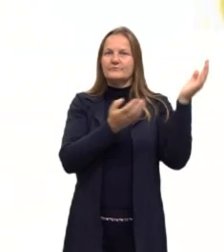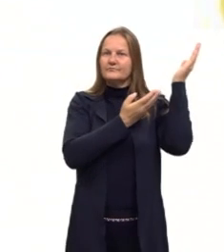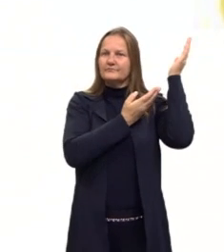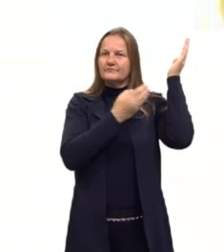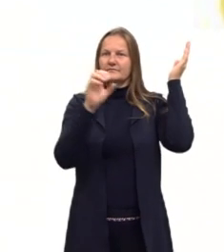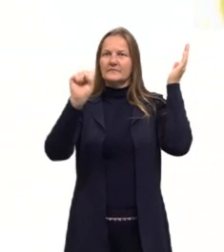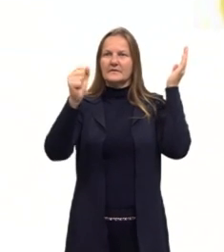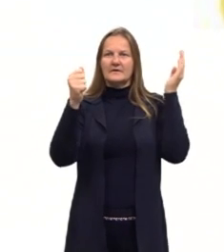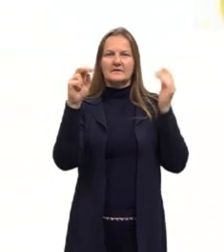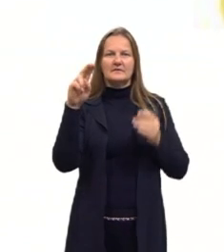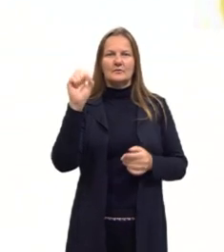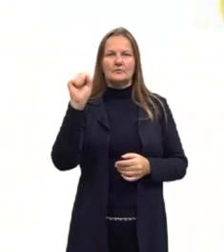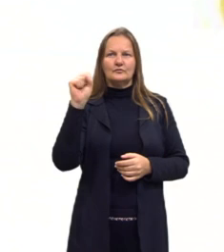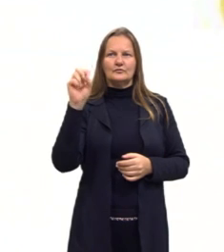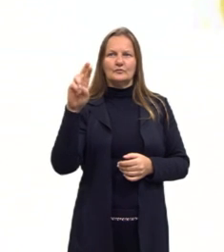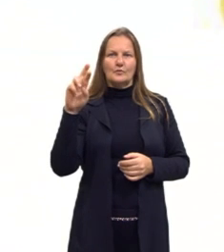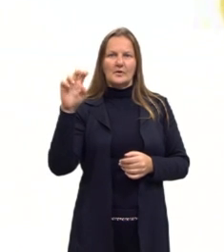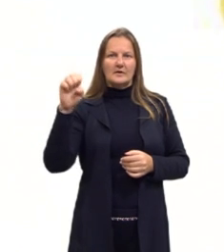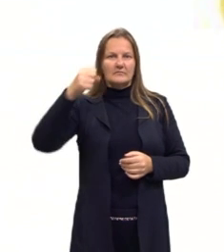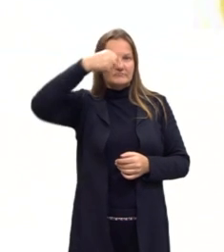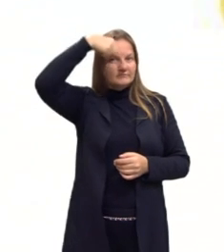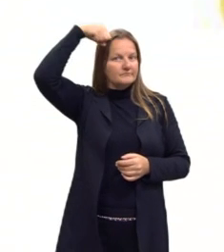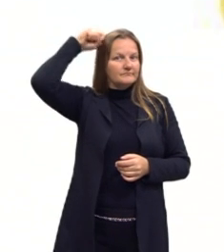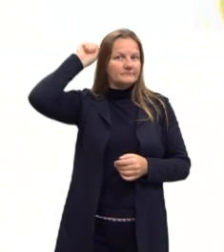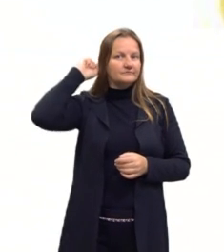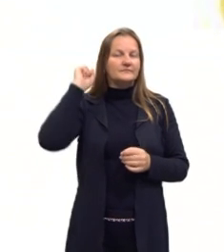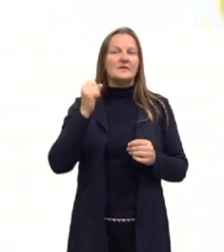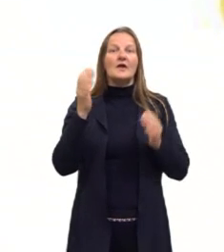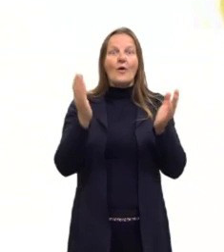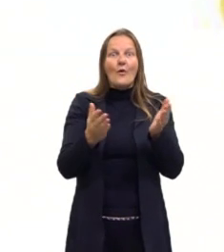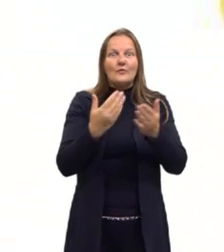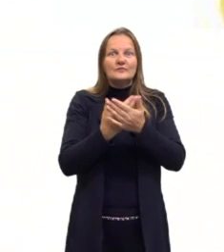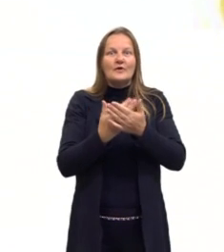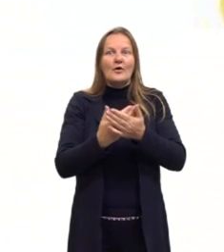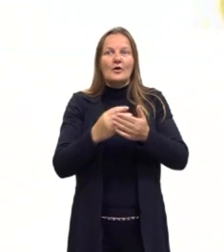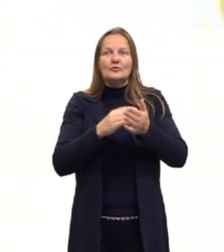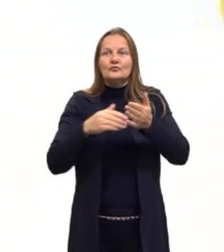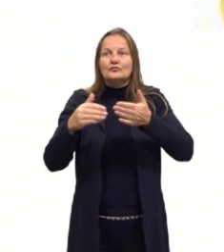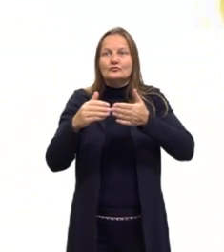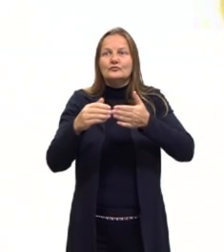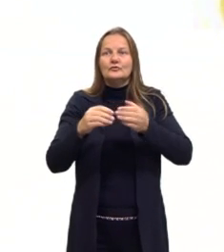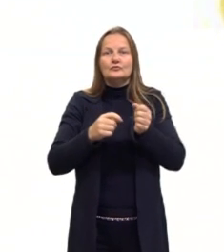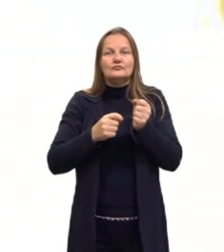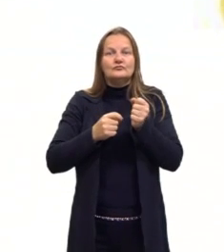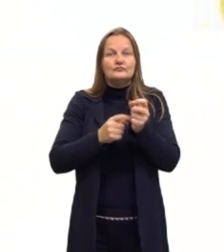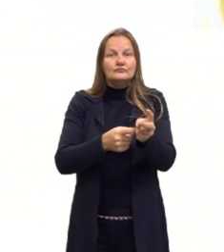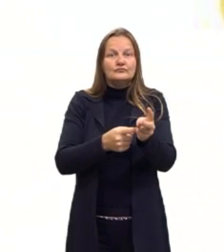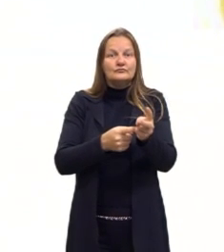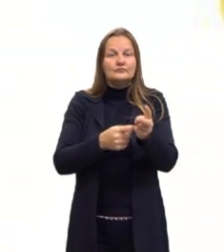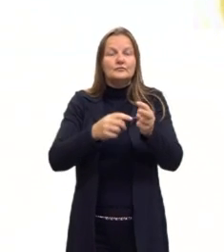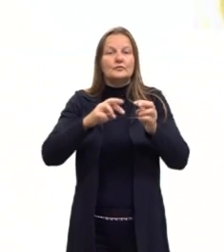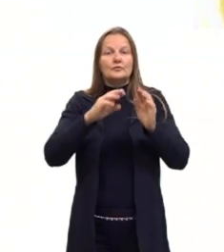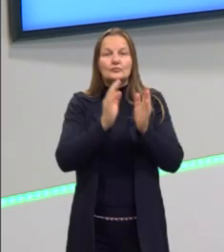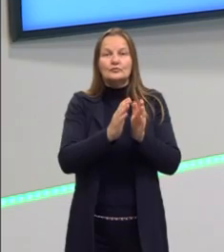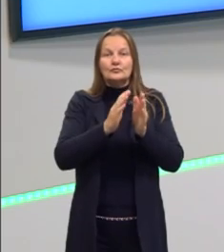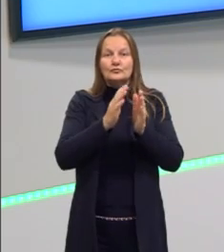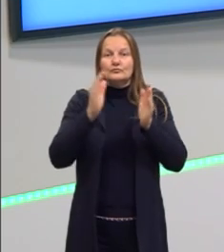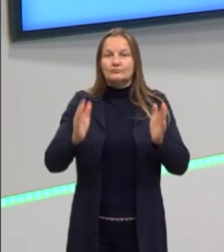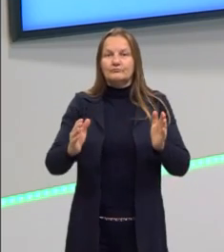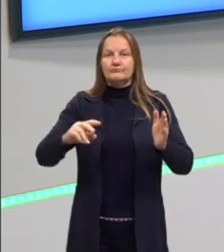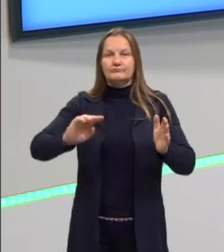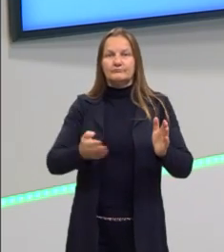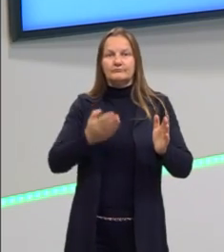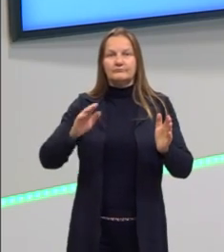Nessa mesma aula, a gente vai falar sobre os conceitos de diacronia e sincronia.